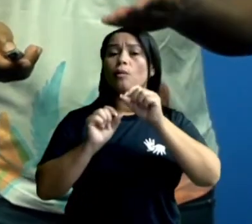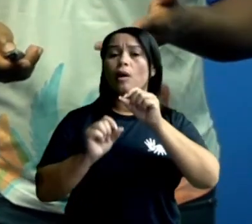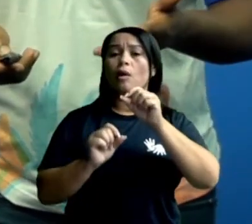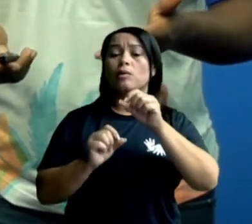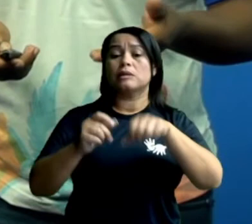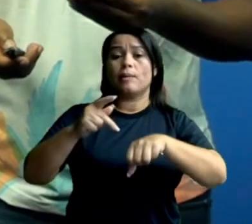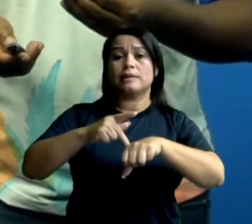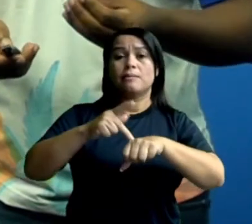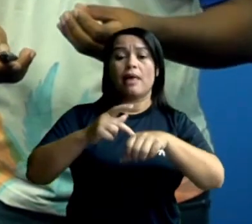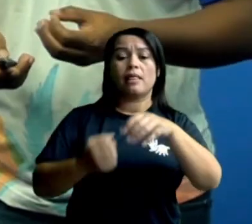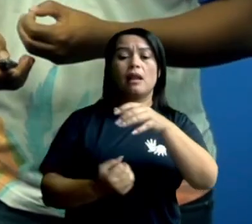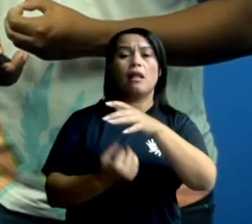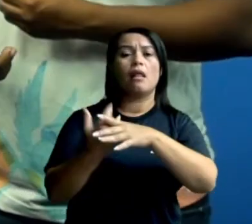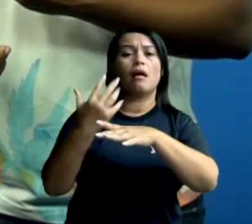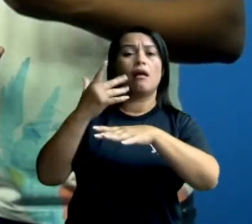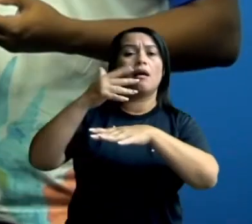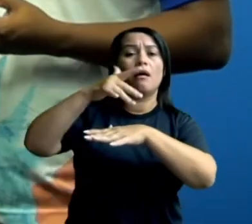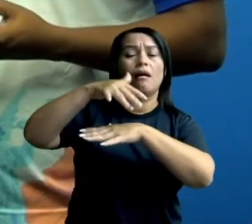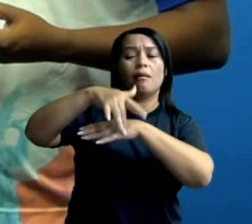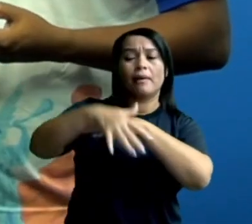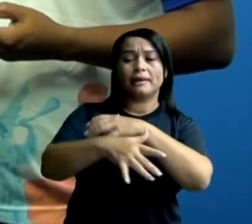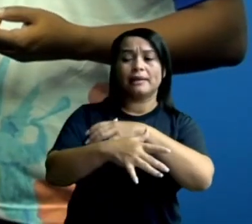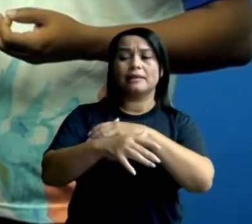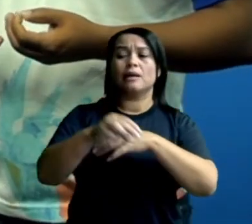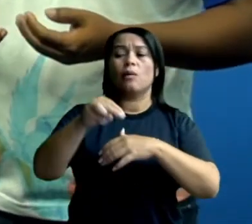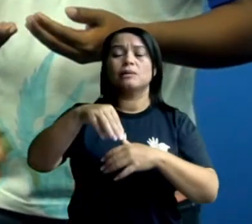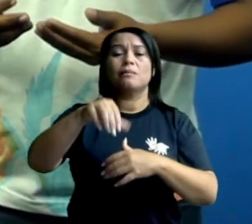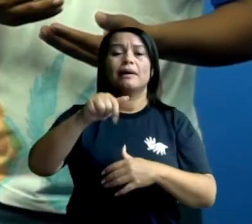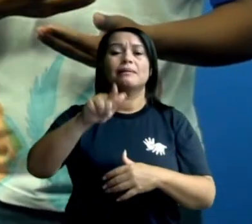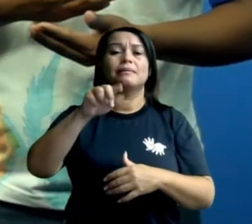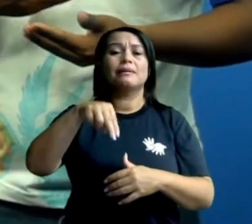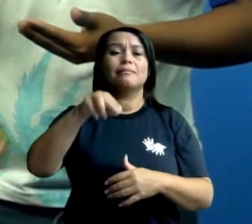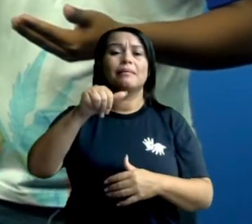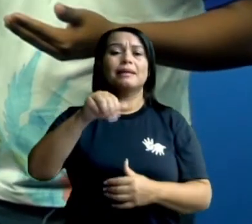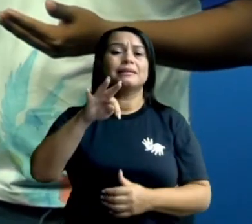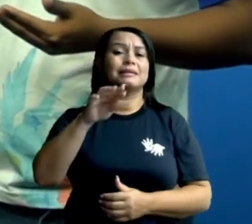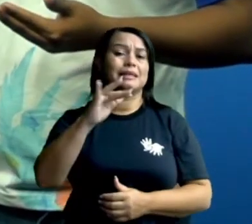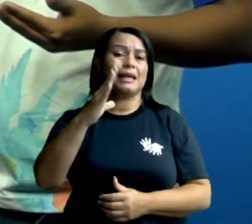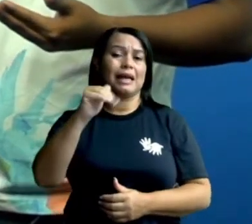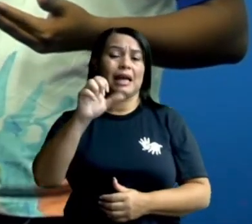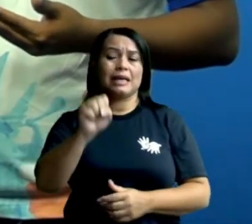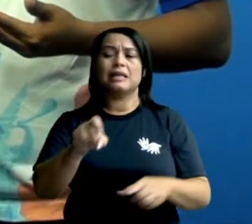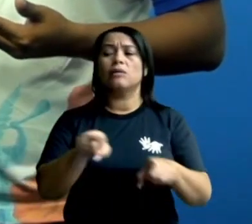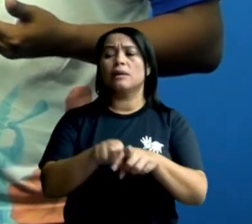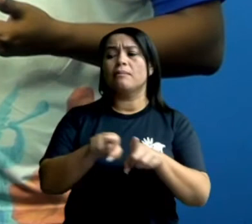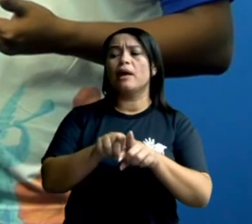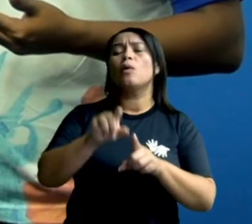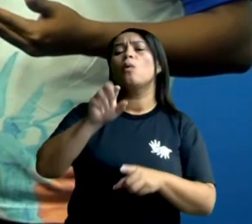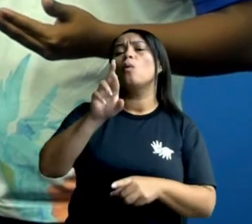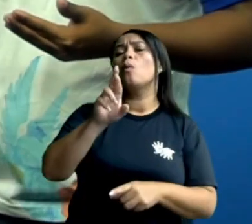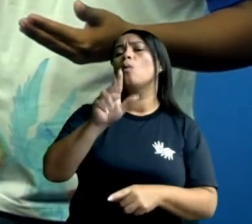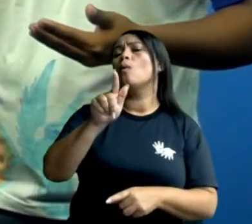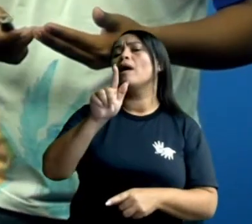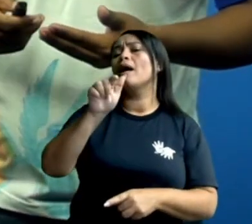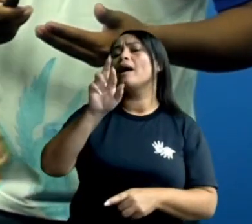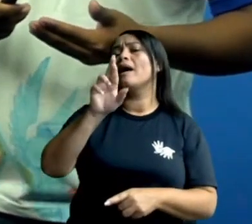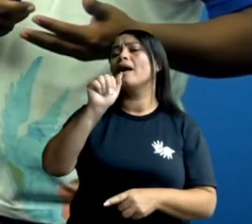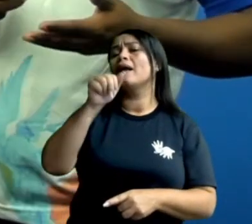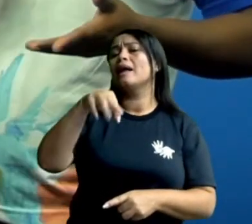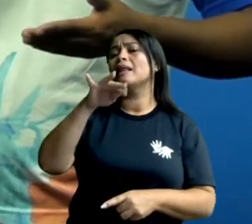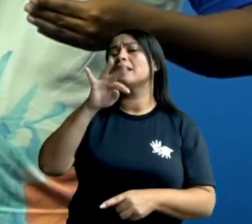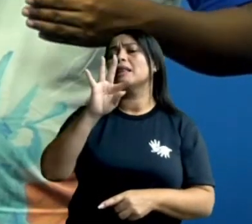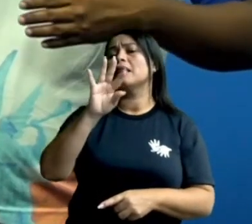magmáticas, em especial o granito. Nós conhecemos uma grande variedade de granitos que